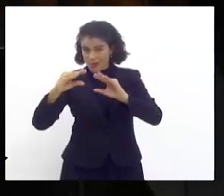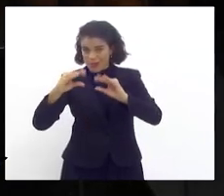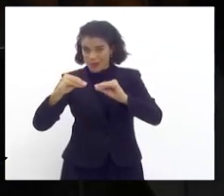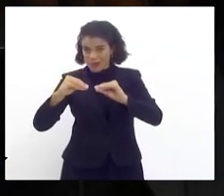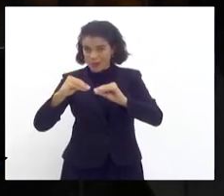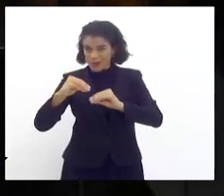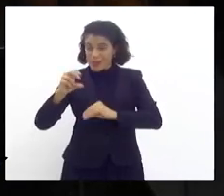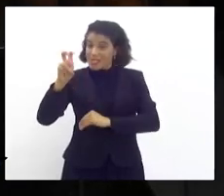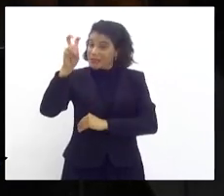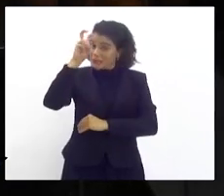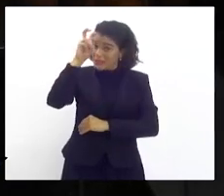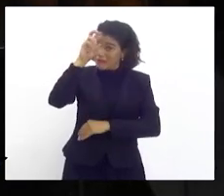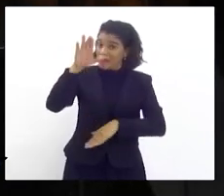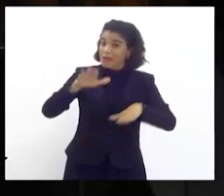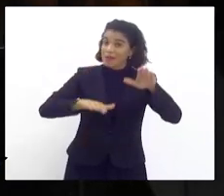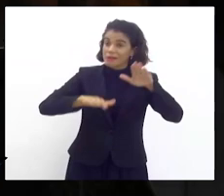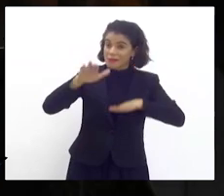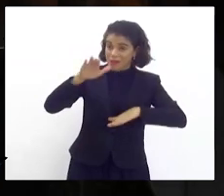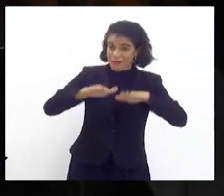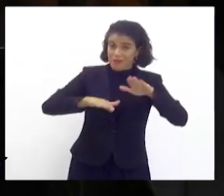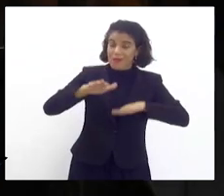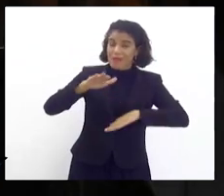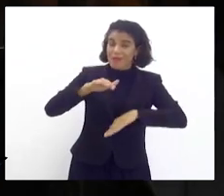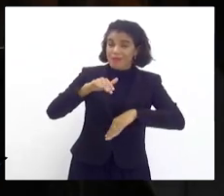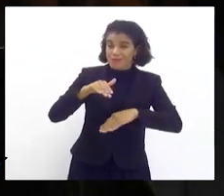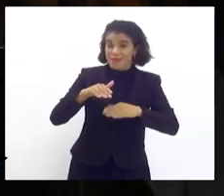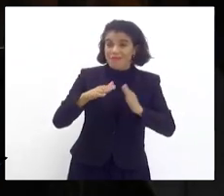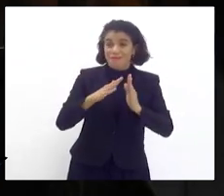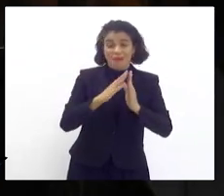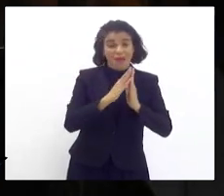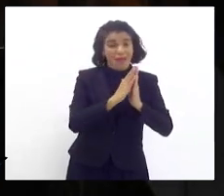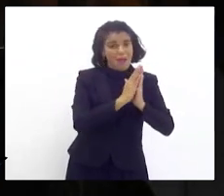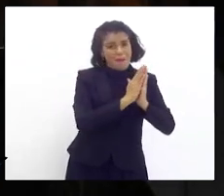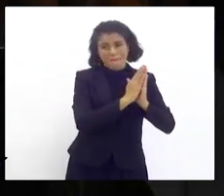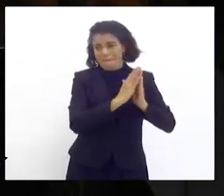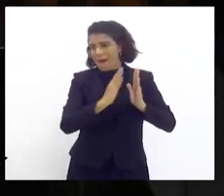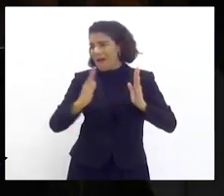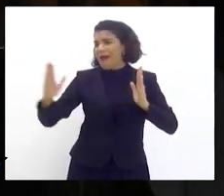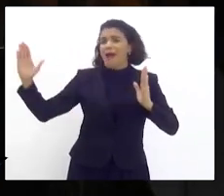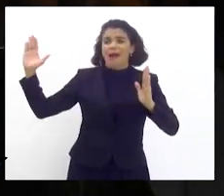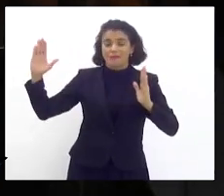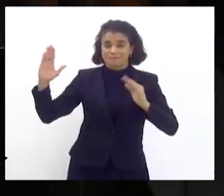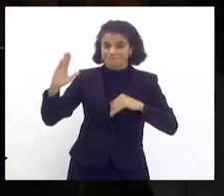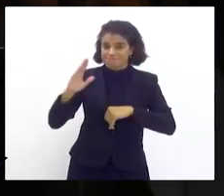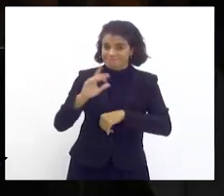seguramente esse prazo vai ser maior,